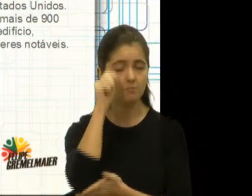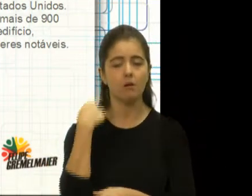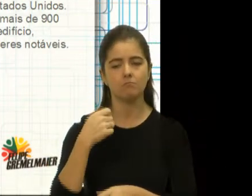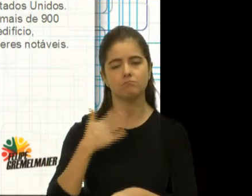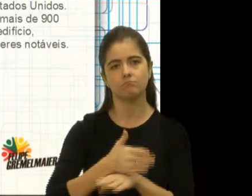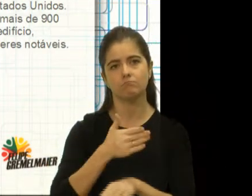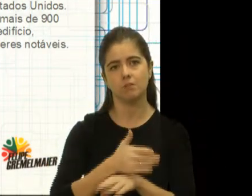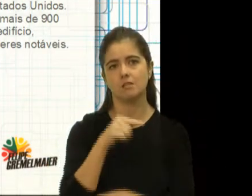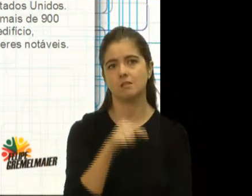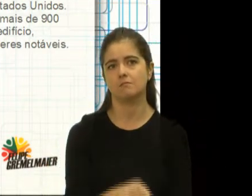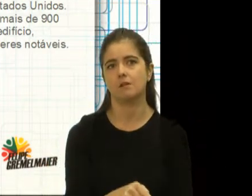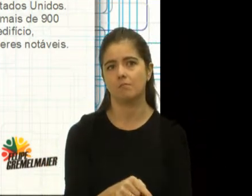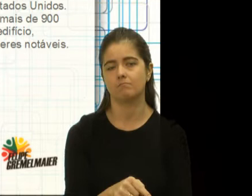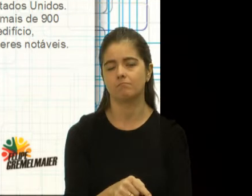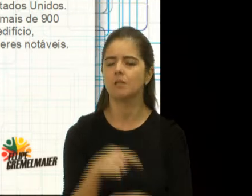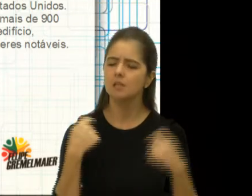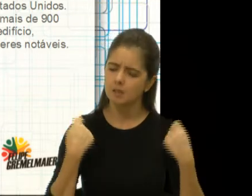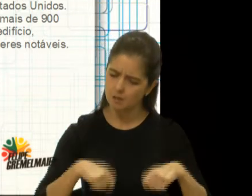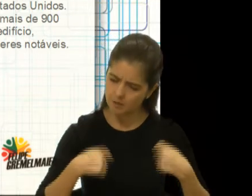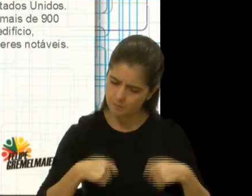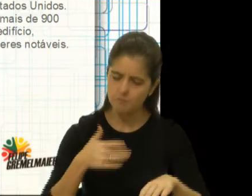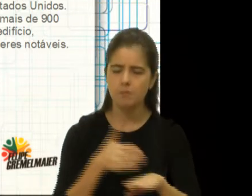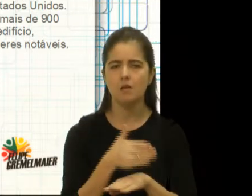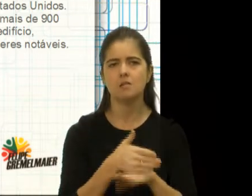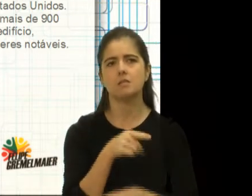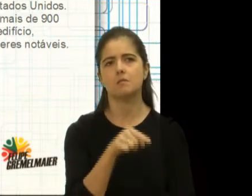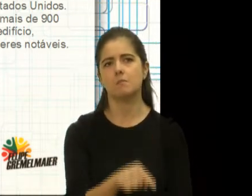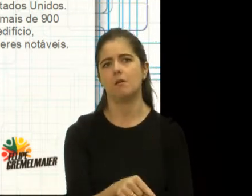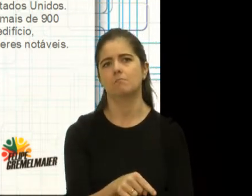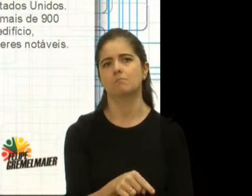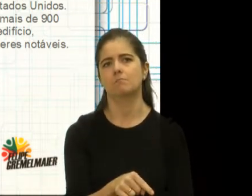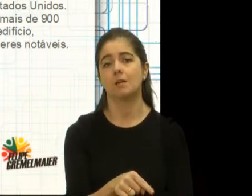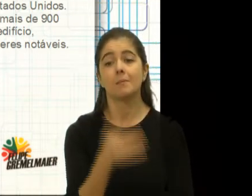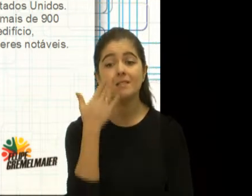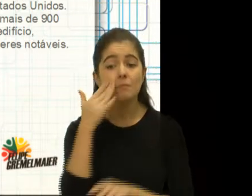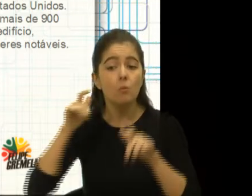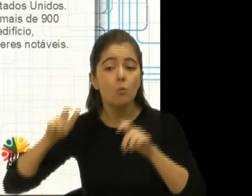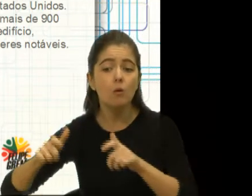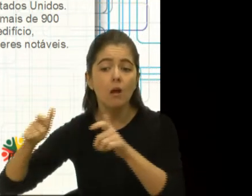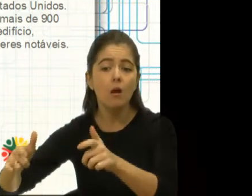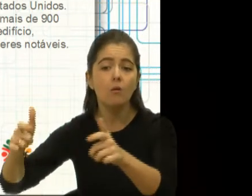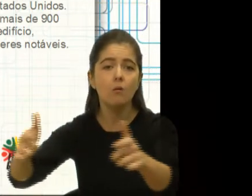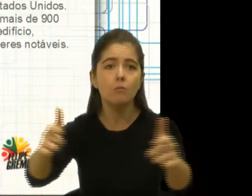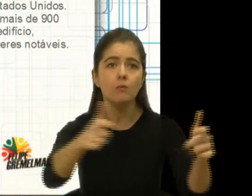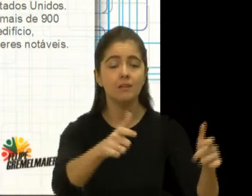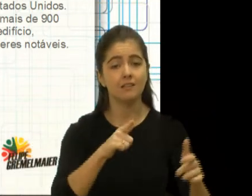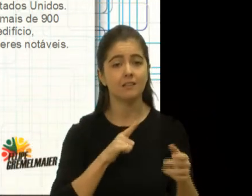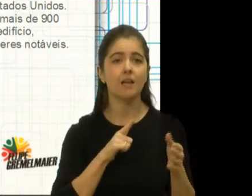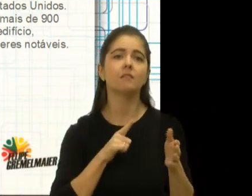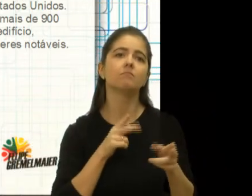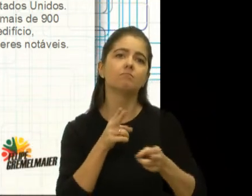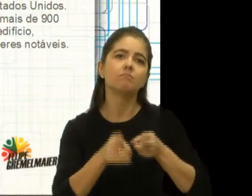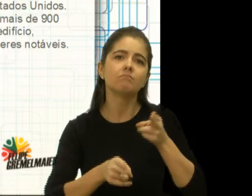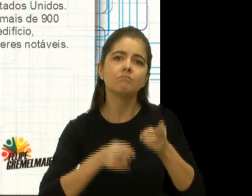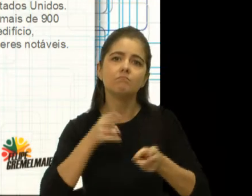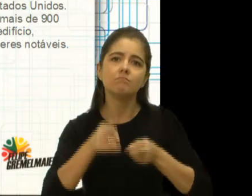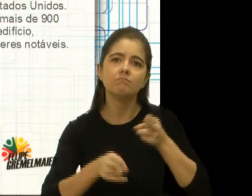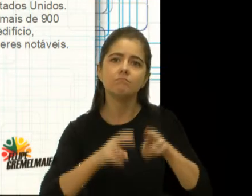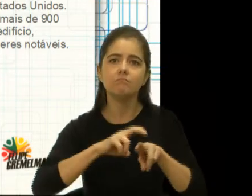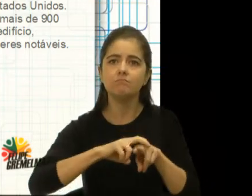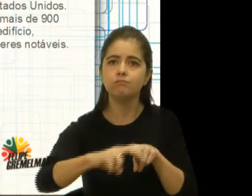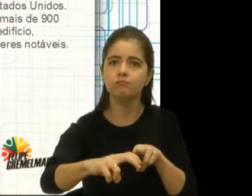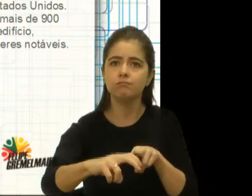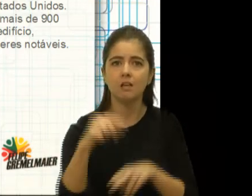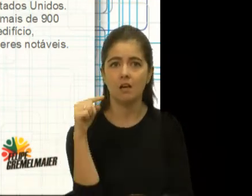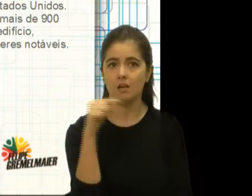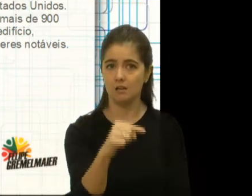participar dessa definição dos locais onde devam receber essas placas. Temos a Estação Ferra, nesse local, vereador